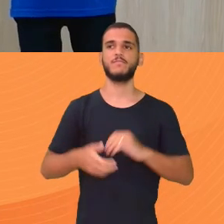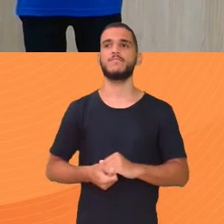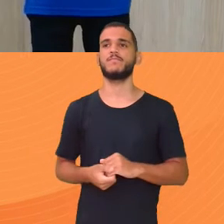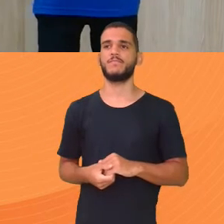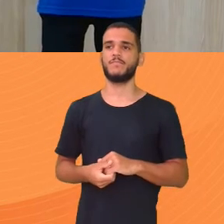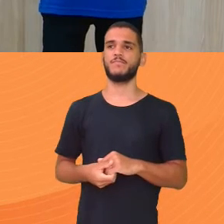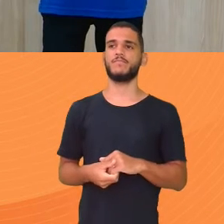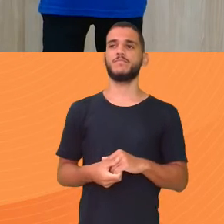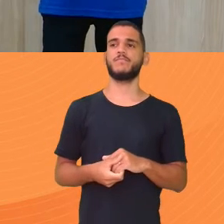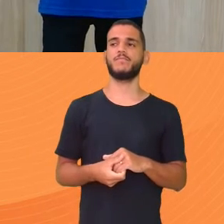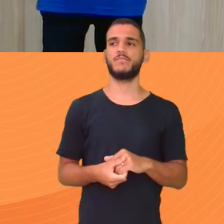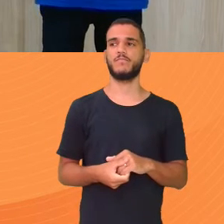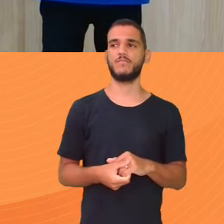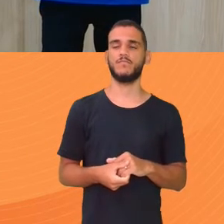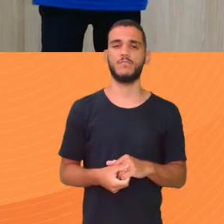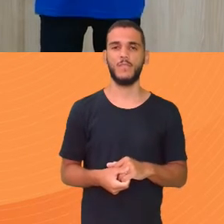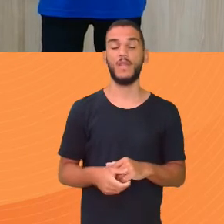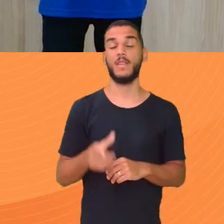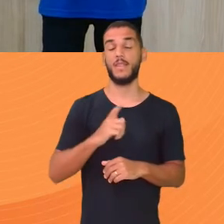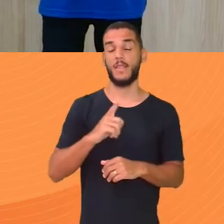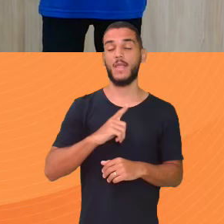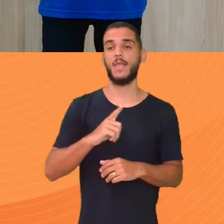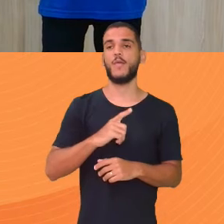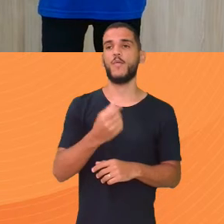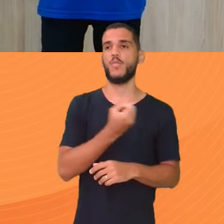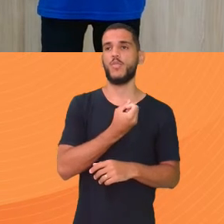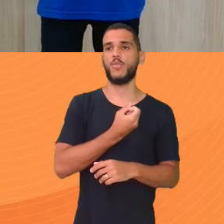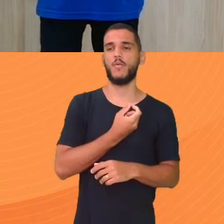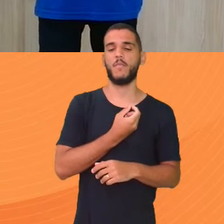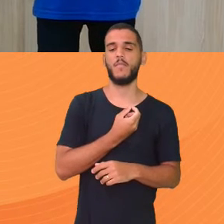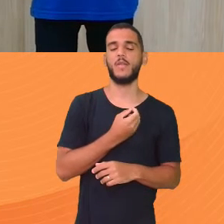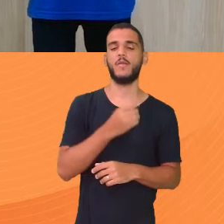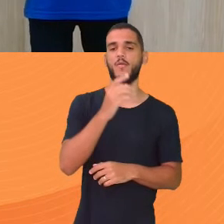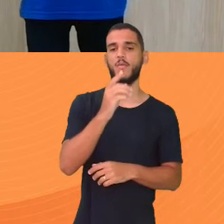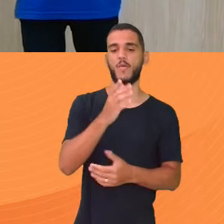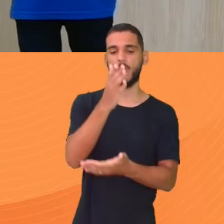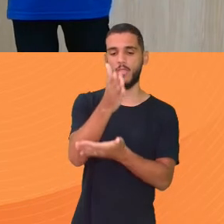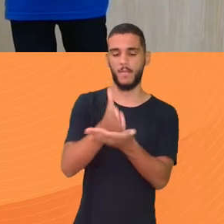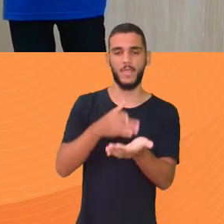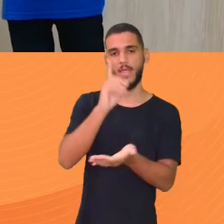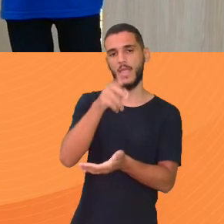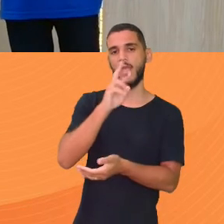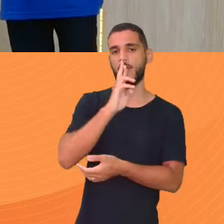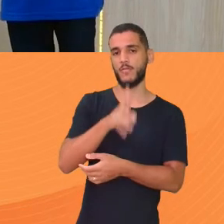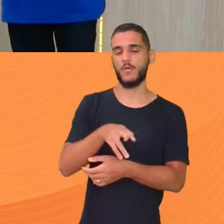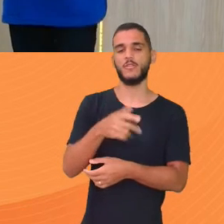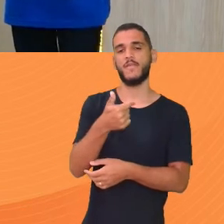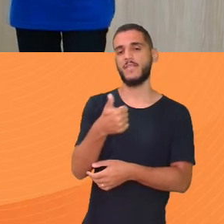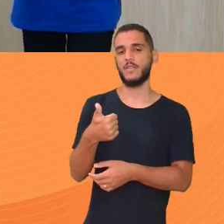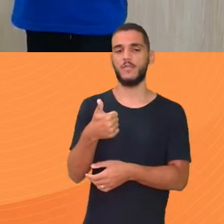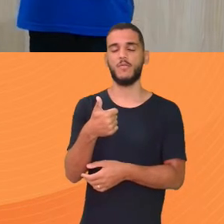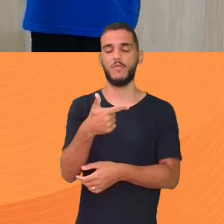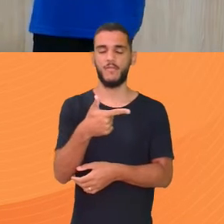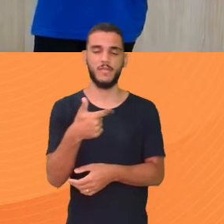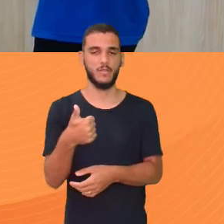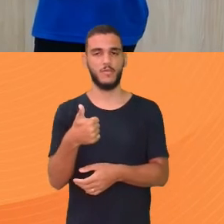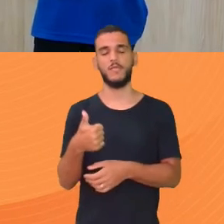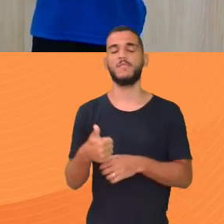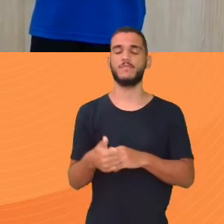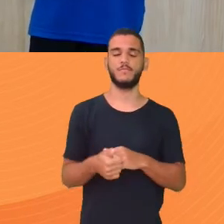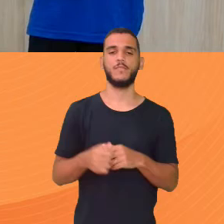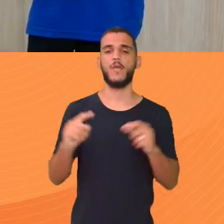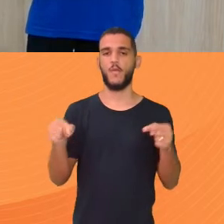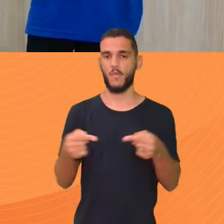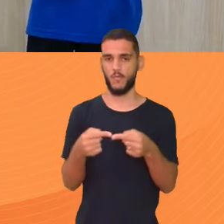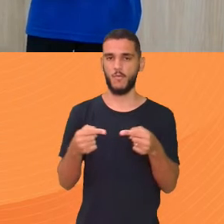de um lado 5 do outro E o do meio é a resposta O sexto é a resposta O sexto é 21 Então a mediana Coincidiu